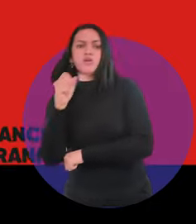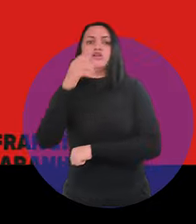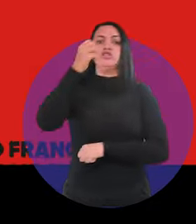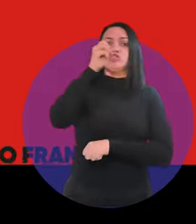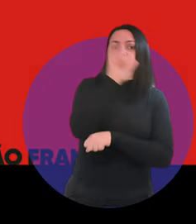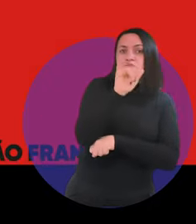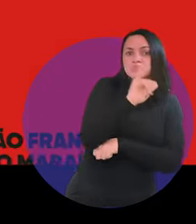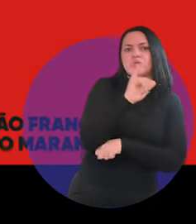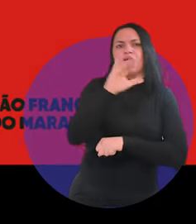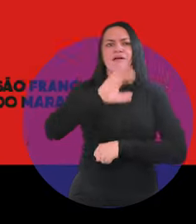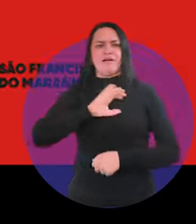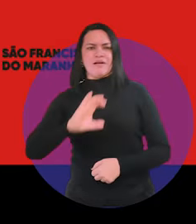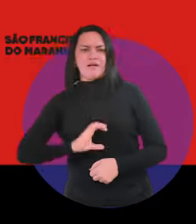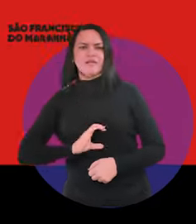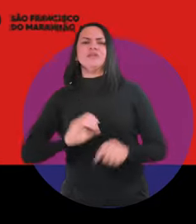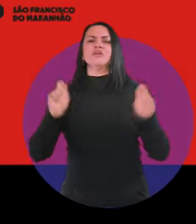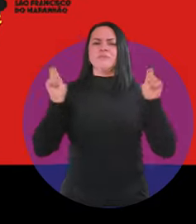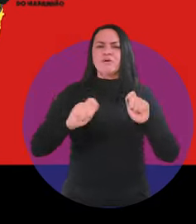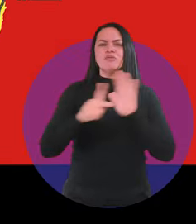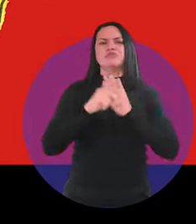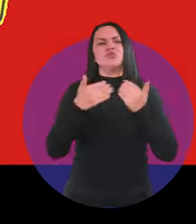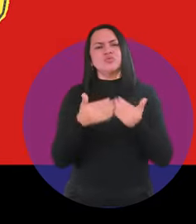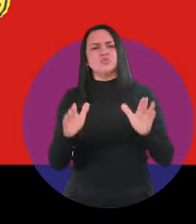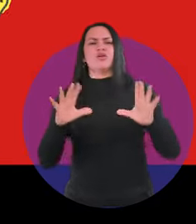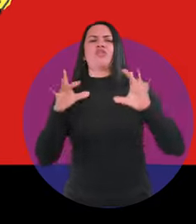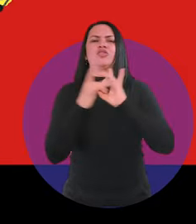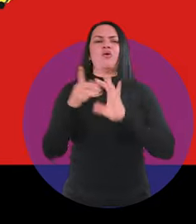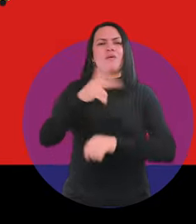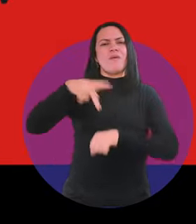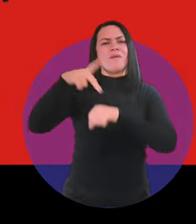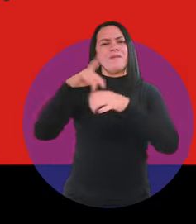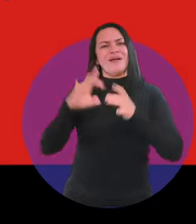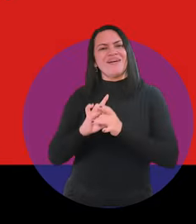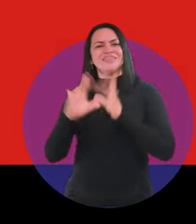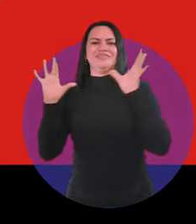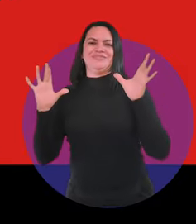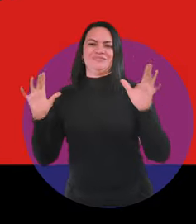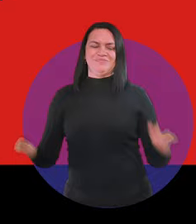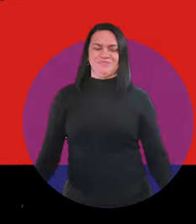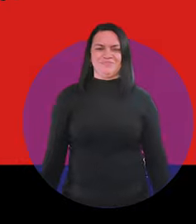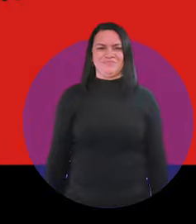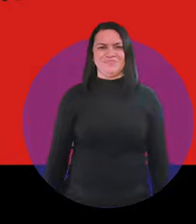a Caxias. O Maranhão agora está unido e de portas abertas para o resto do país.